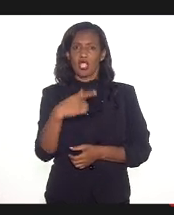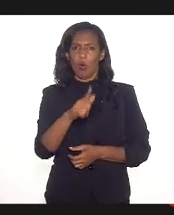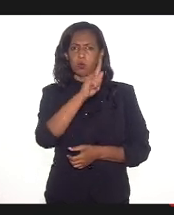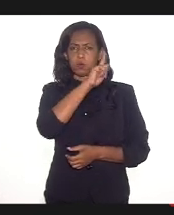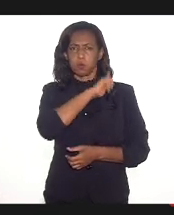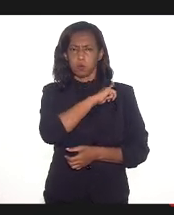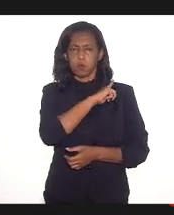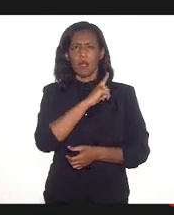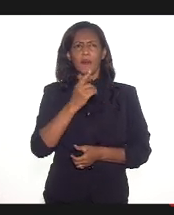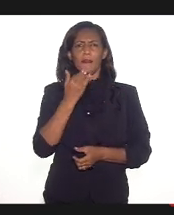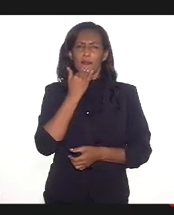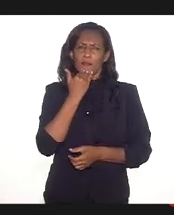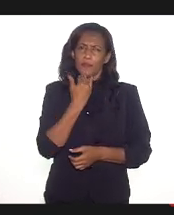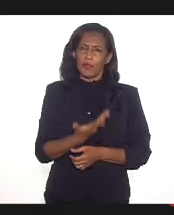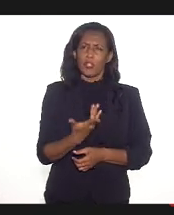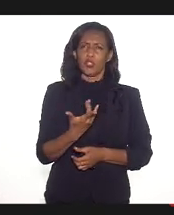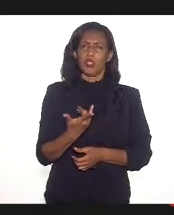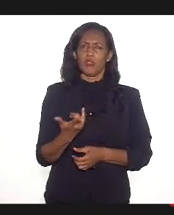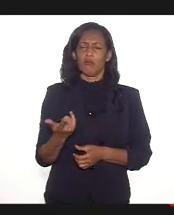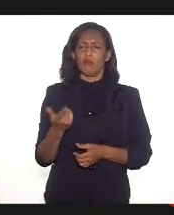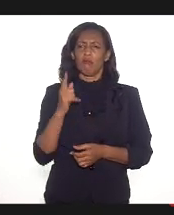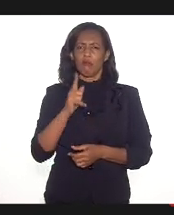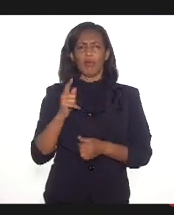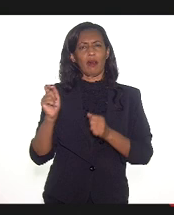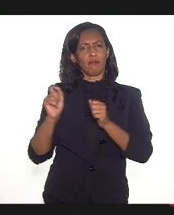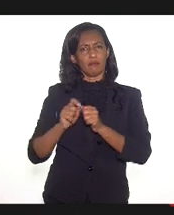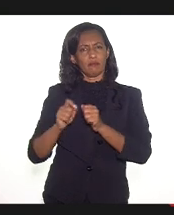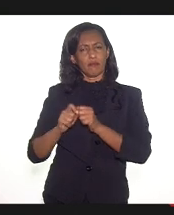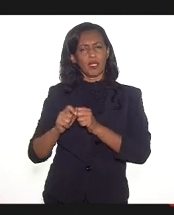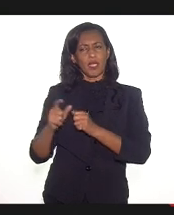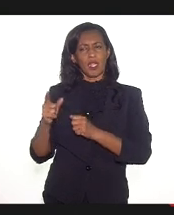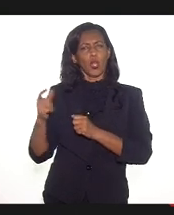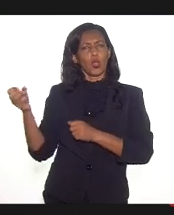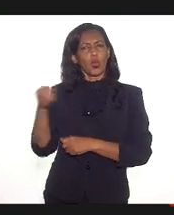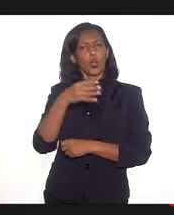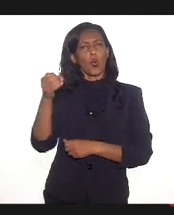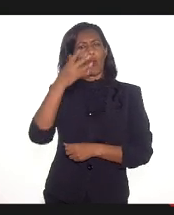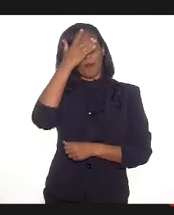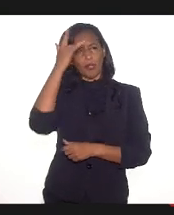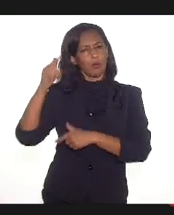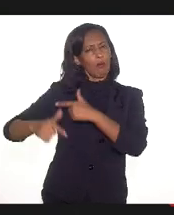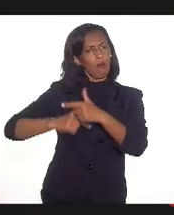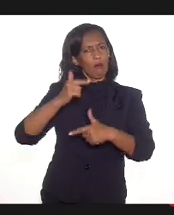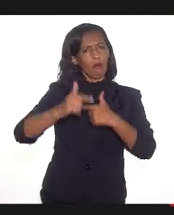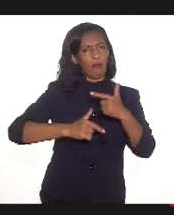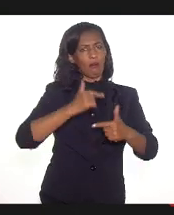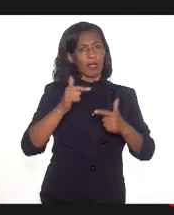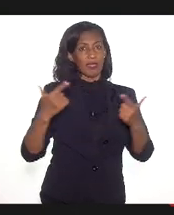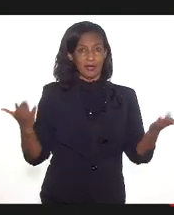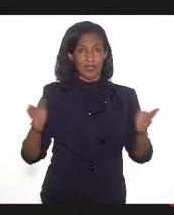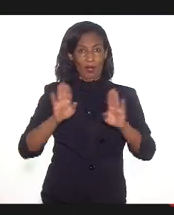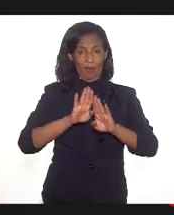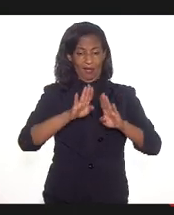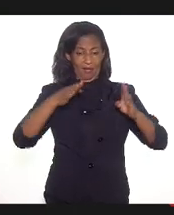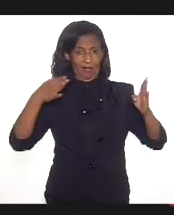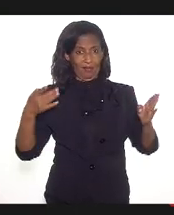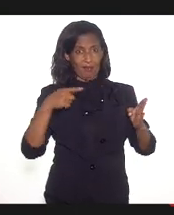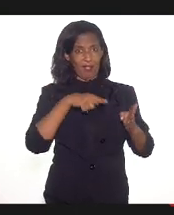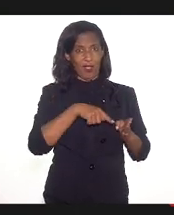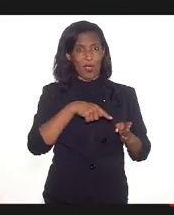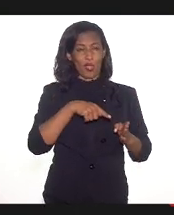para recompor as nossas equipes. E justamente a reabertura do Museu Histórico da Cidade